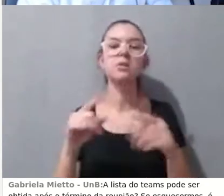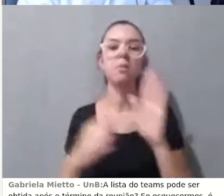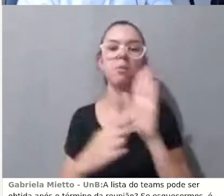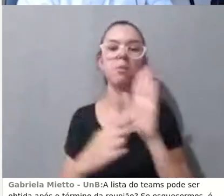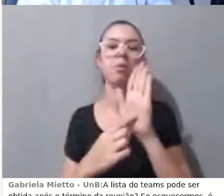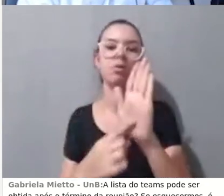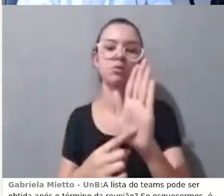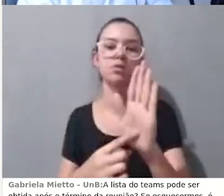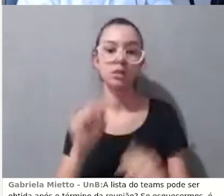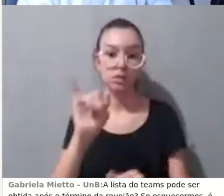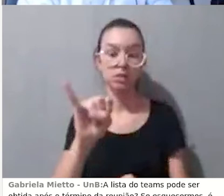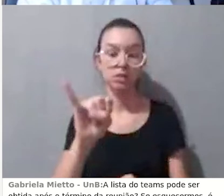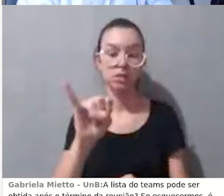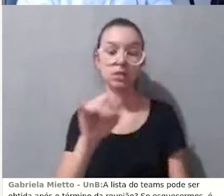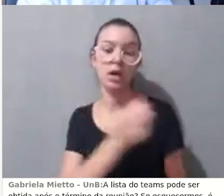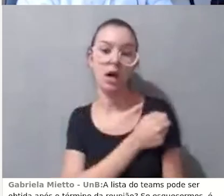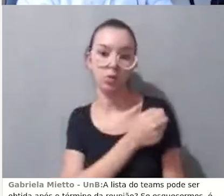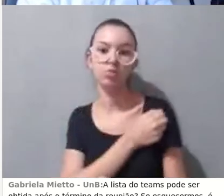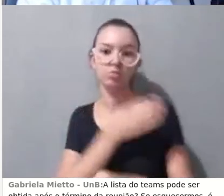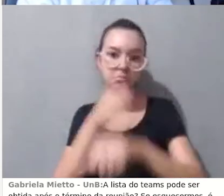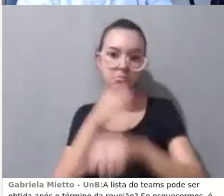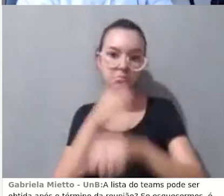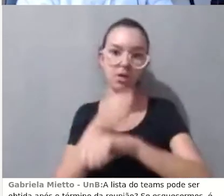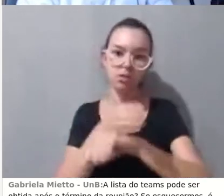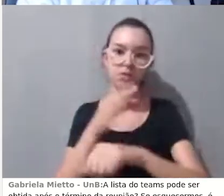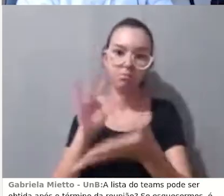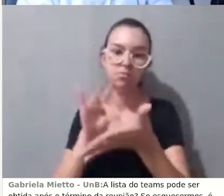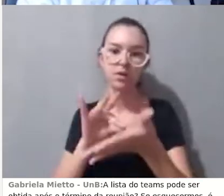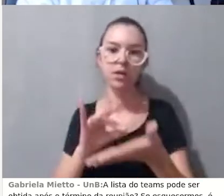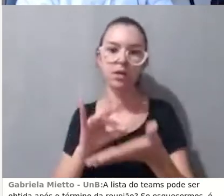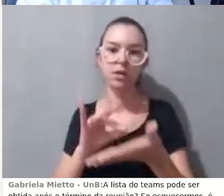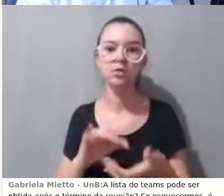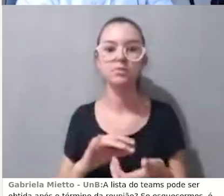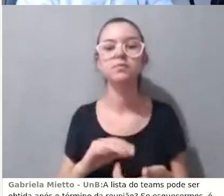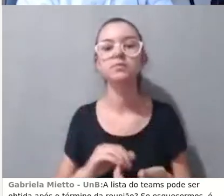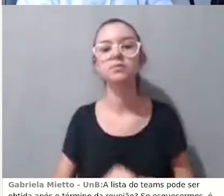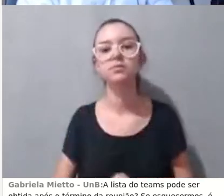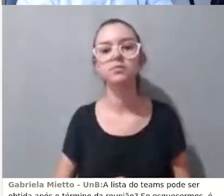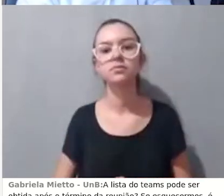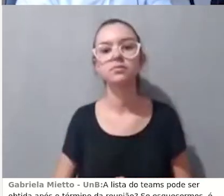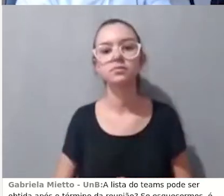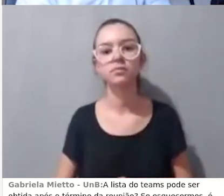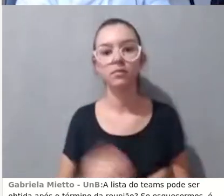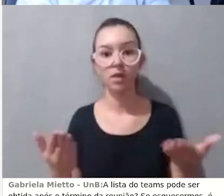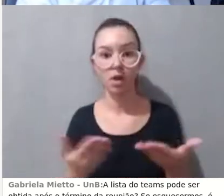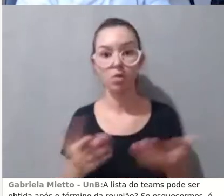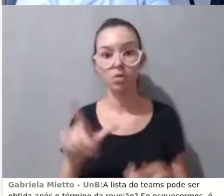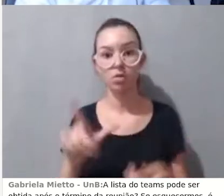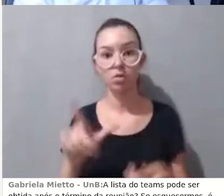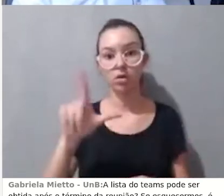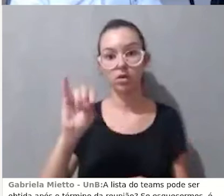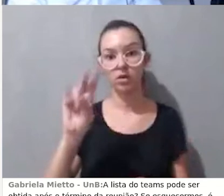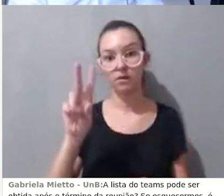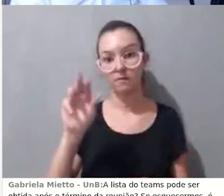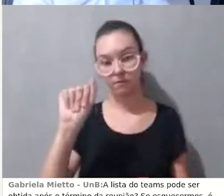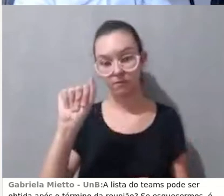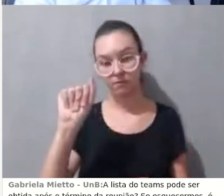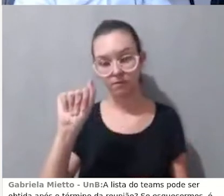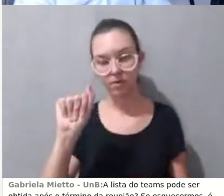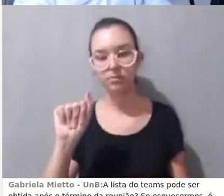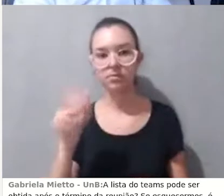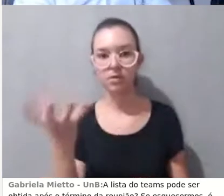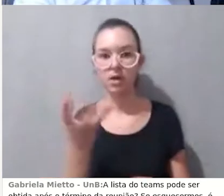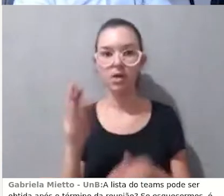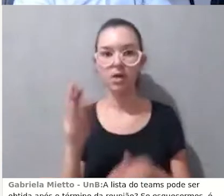ferramenta, com certeza. Tá ótimo, Tiago. Liv, agora você quer abrir para as pessoas que estão